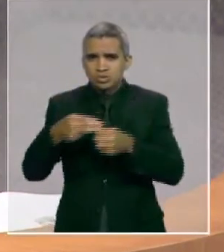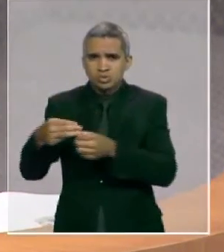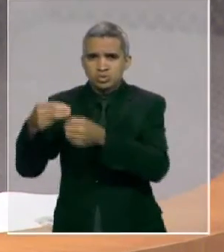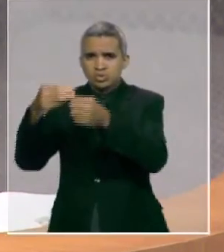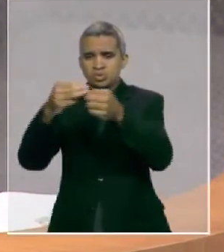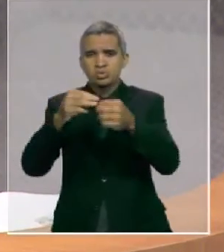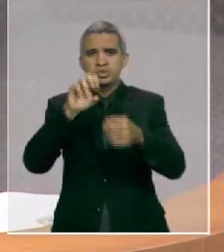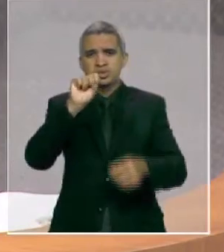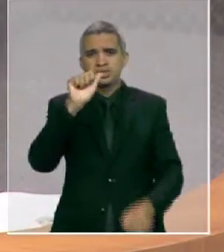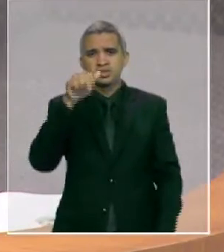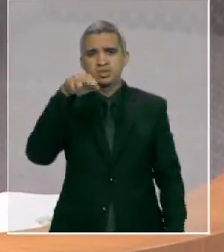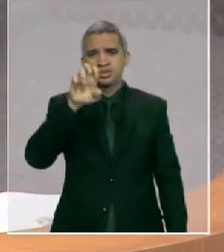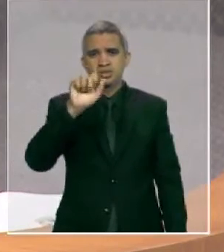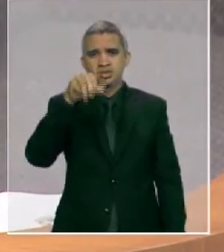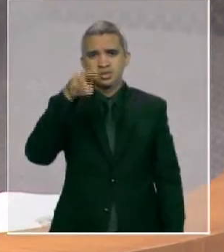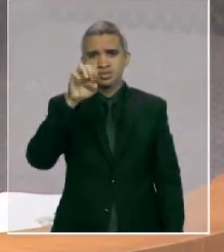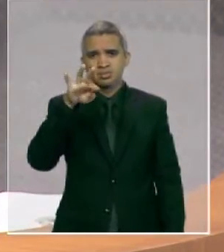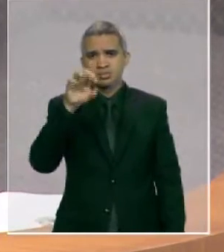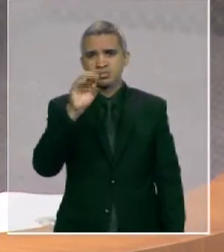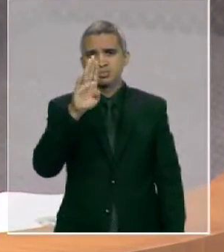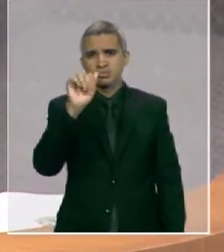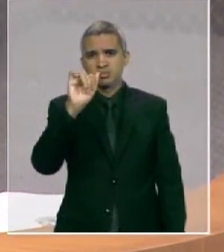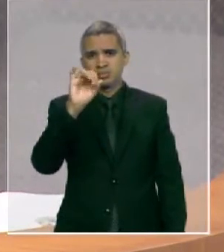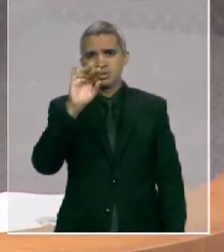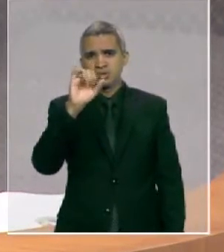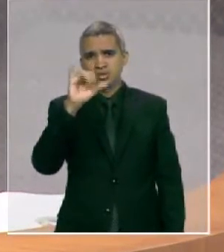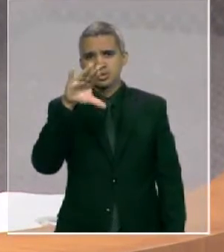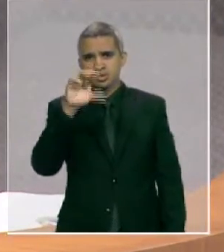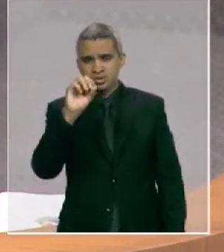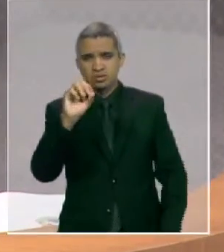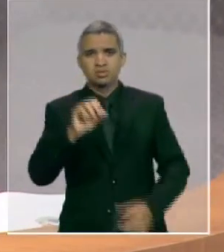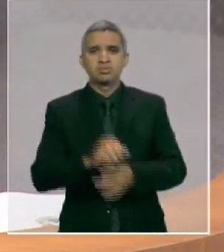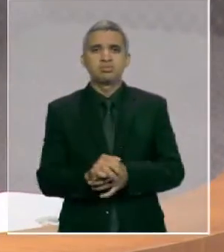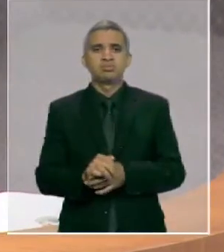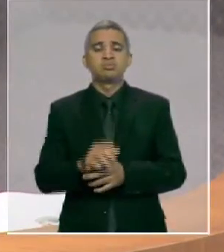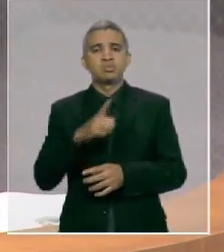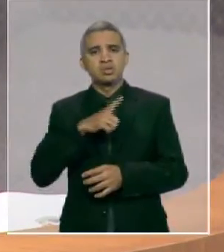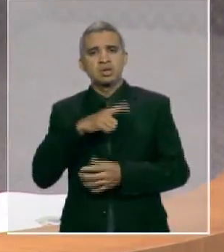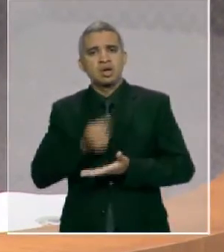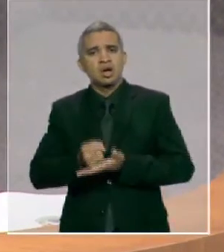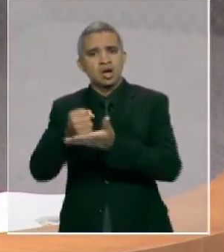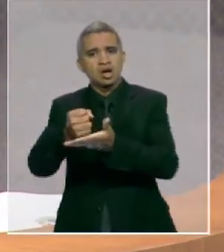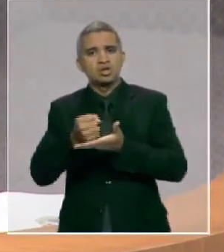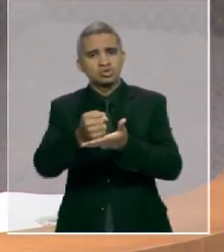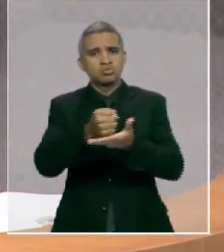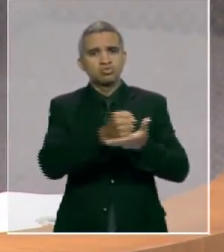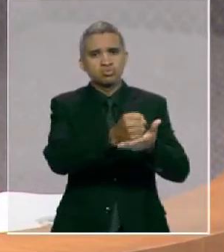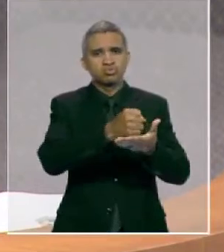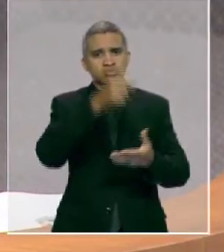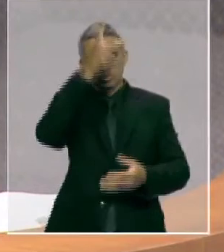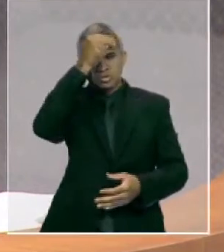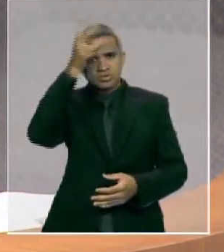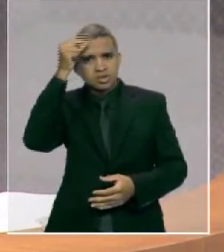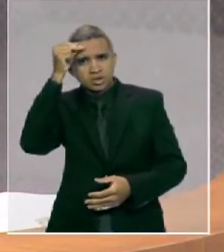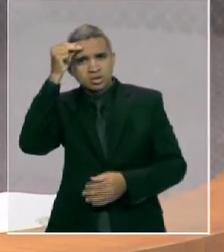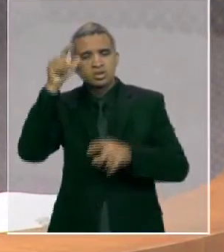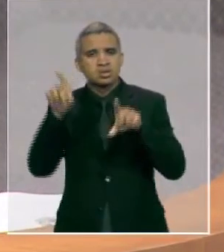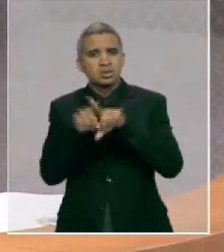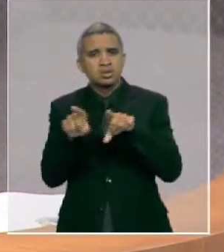municípios, dar apoio aos prefeitos, apoio técnico, olhar essas questões